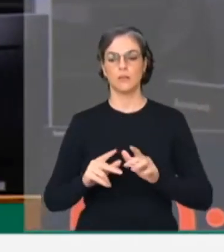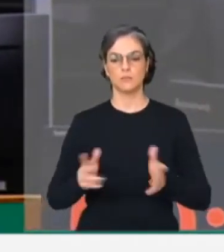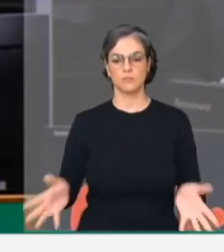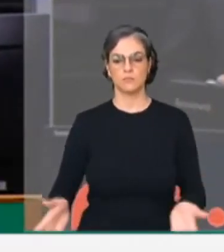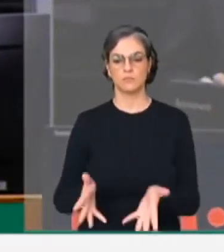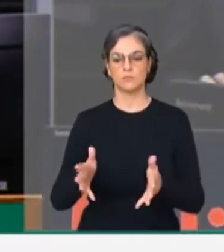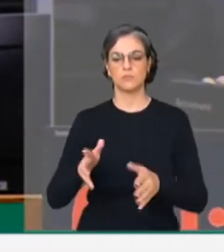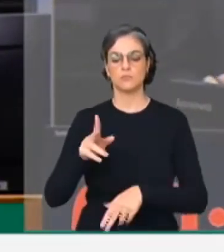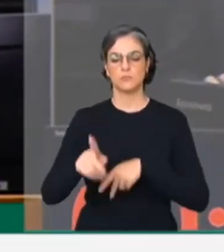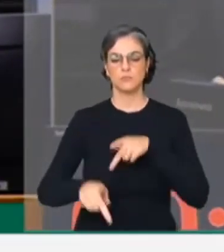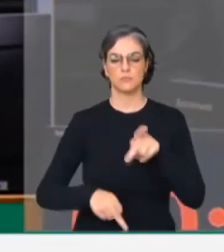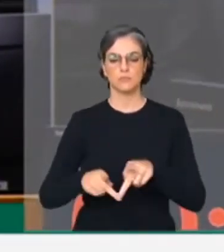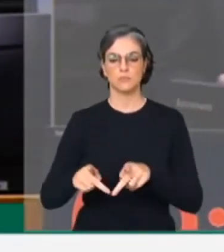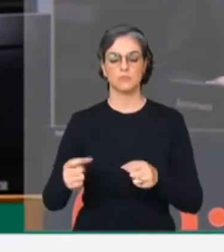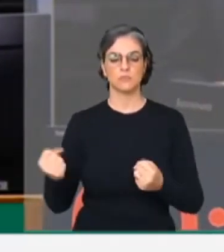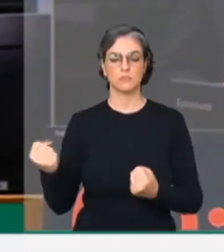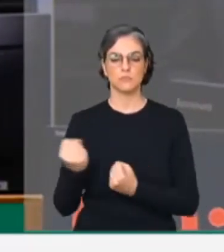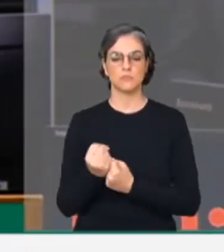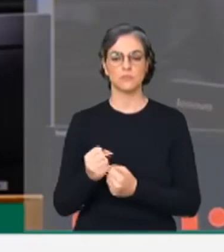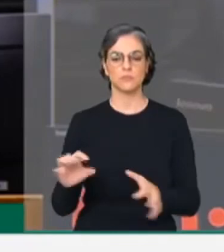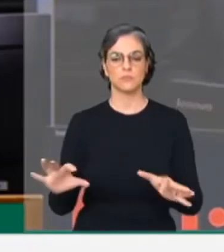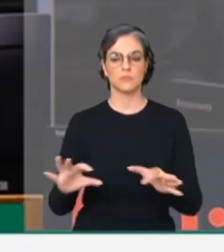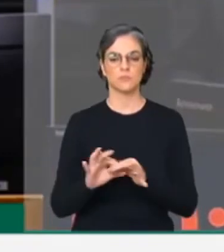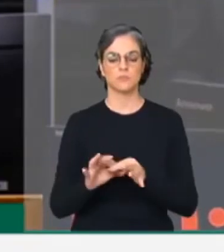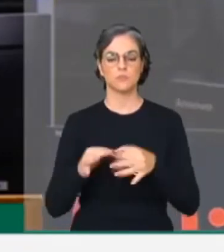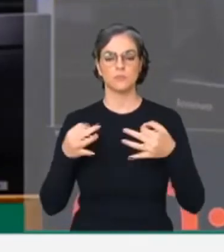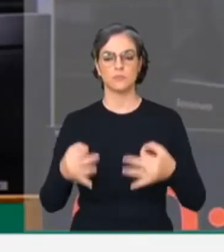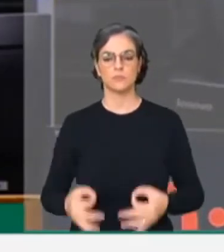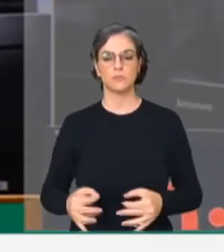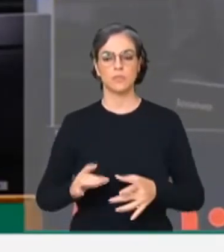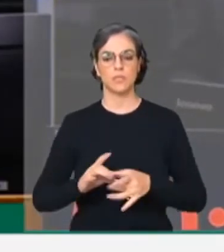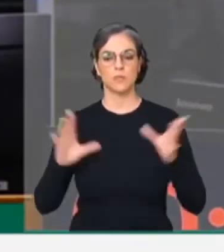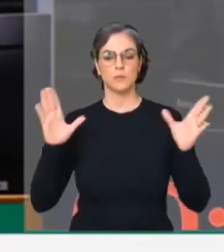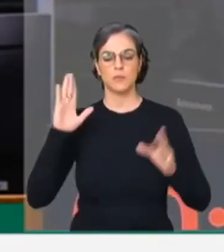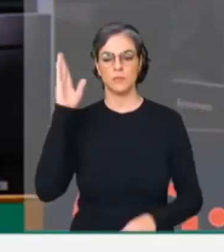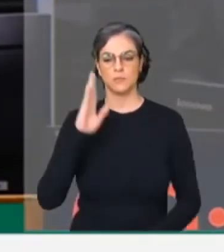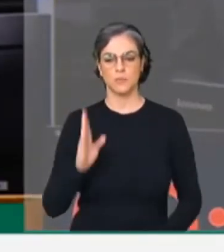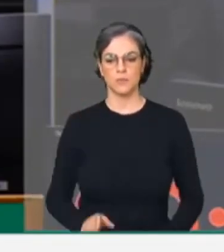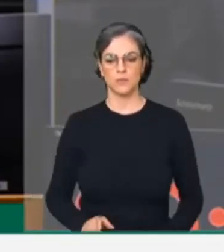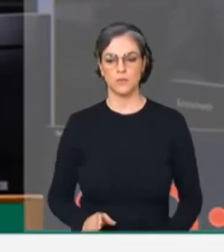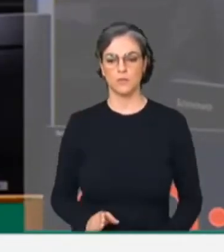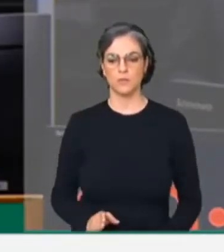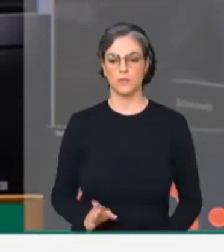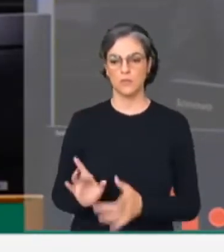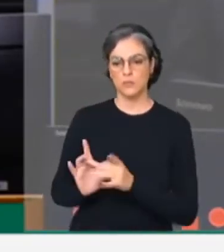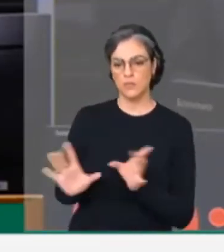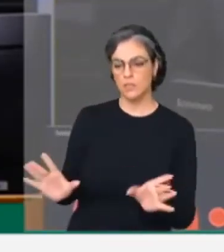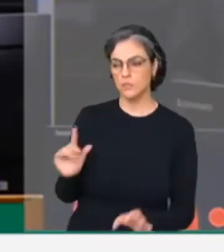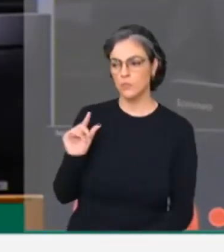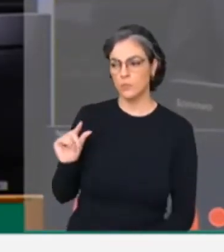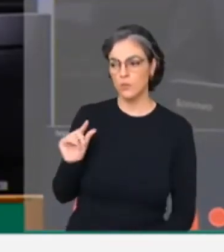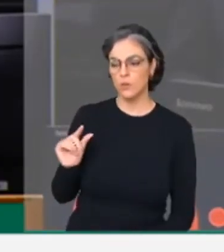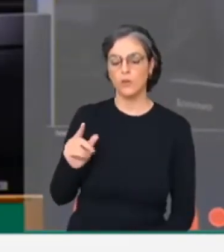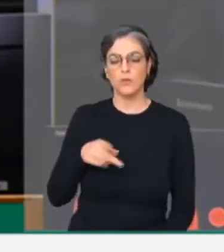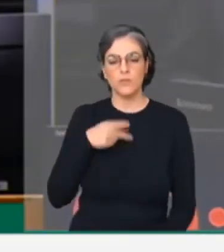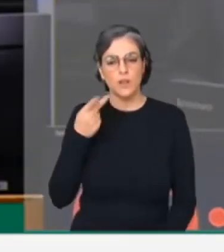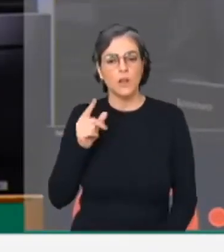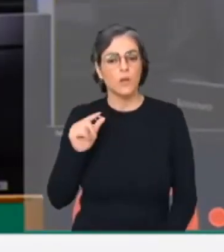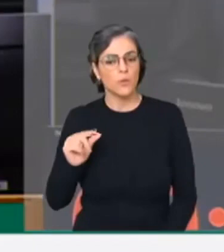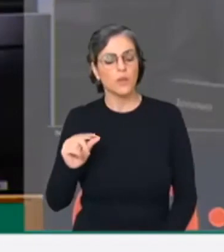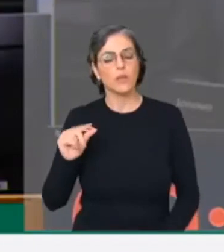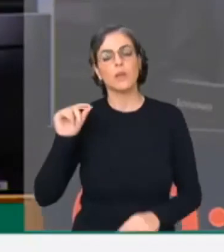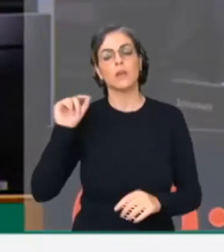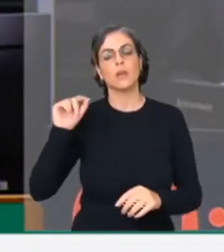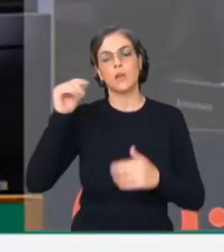sustentar a união, a integridade e a independência do Brasil. Se o presidente me permite alguns segundos para que eu possa agradecer ao